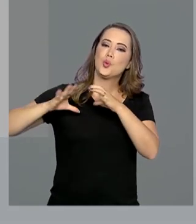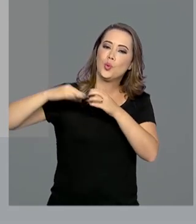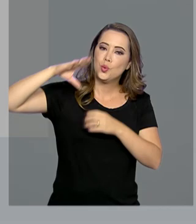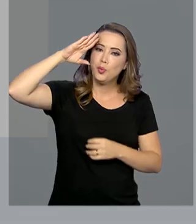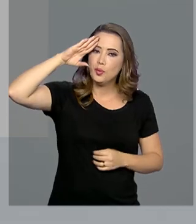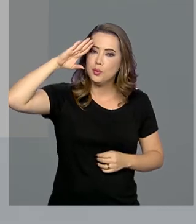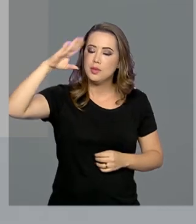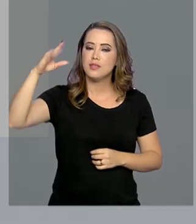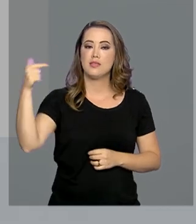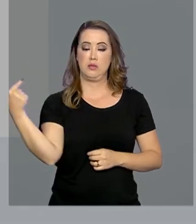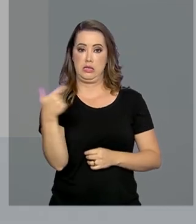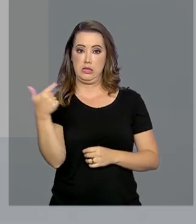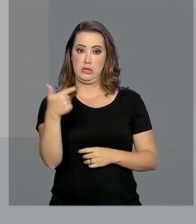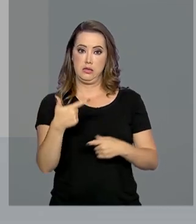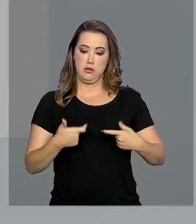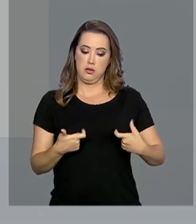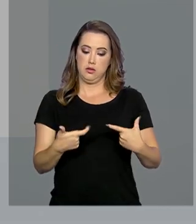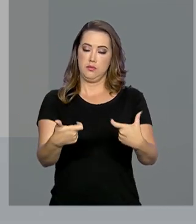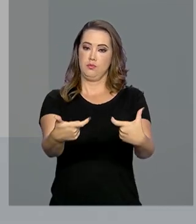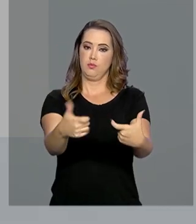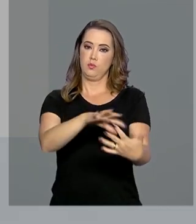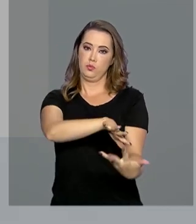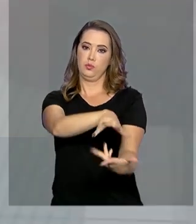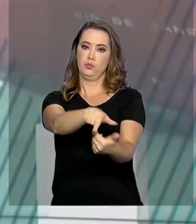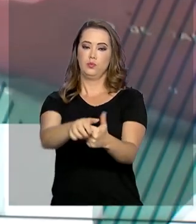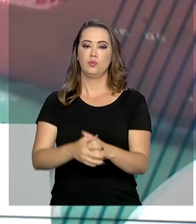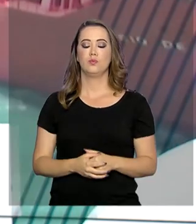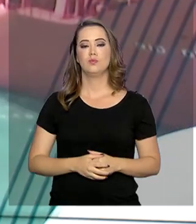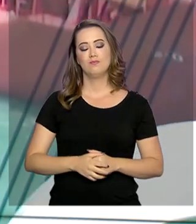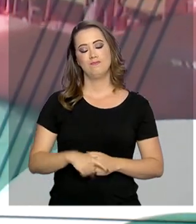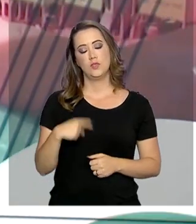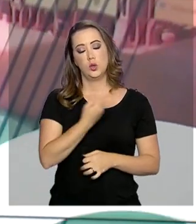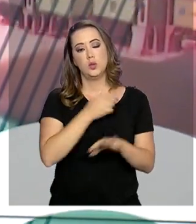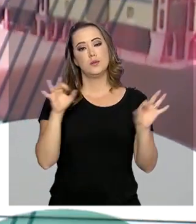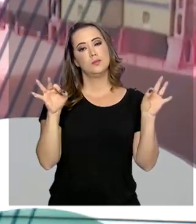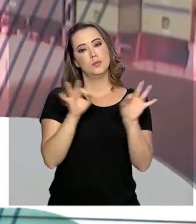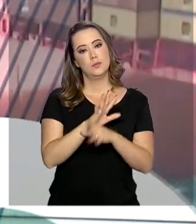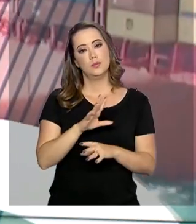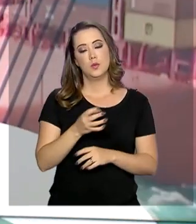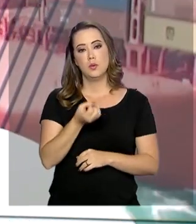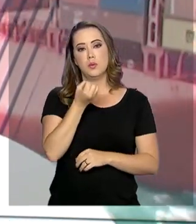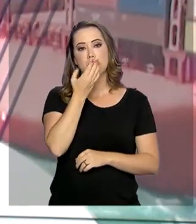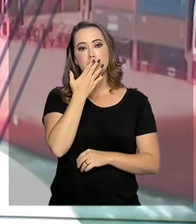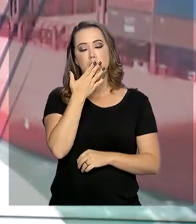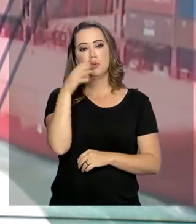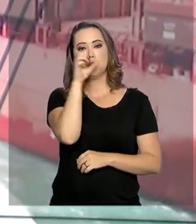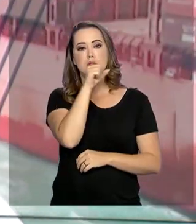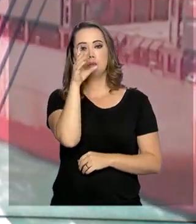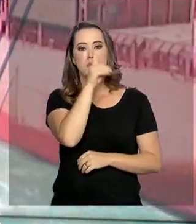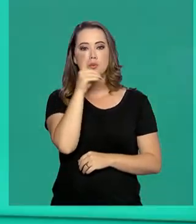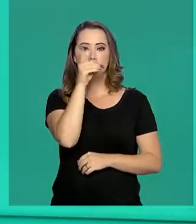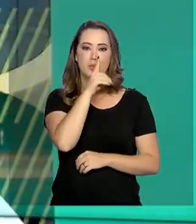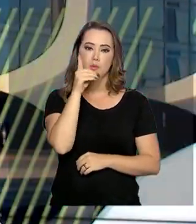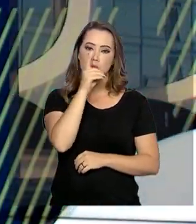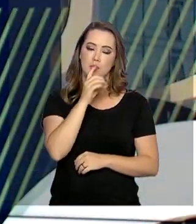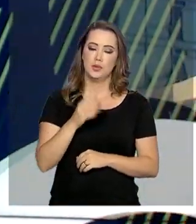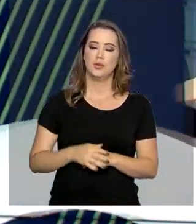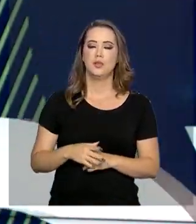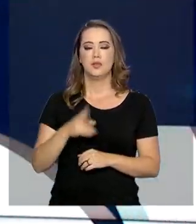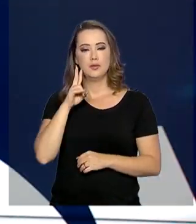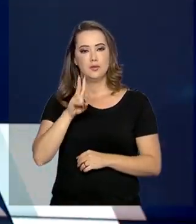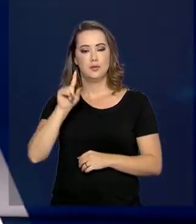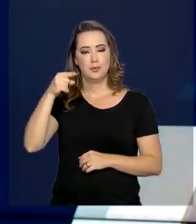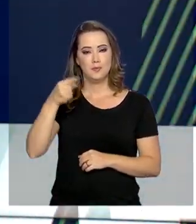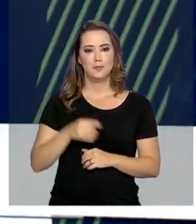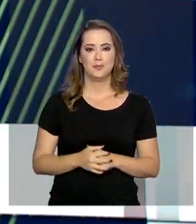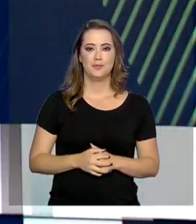brasileiros na Segunda Grande Guerra. O governo agora termina aqui. Um ótimo fim de semana, um excelente carnaval e a gente se vê